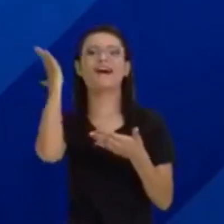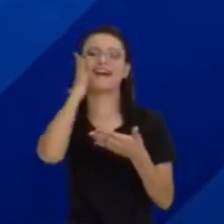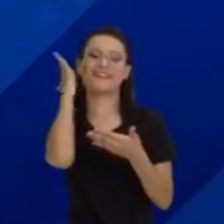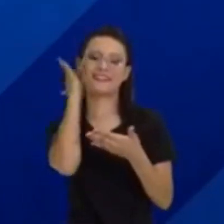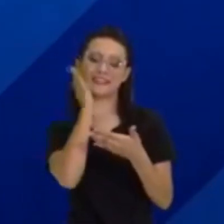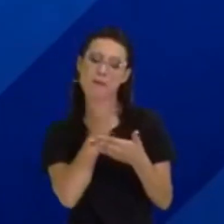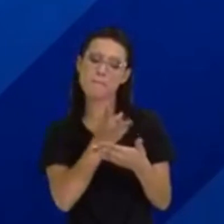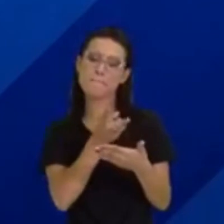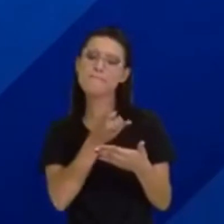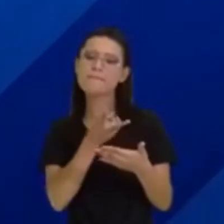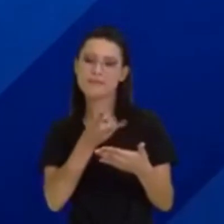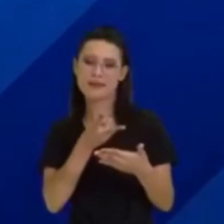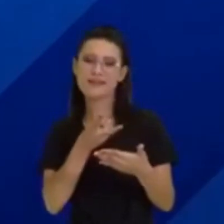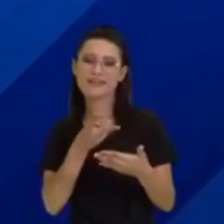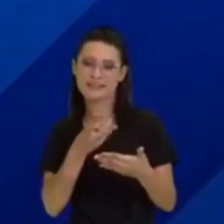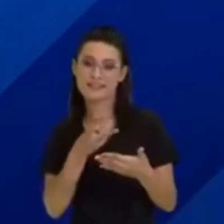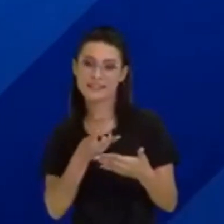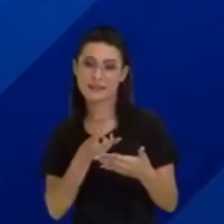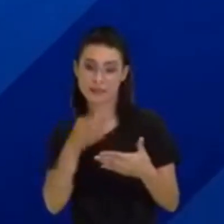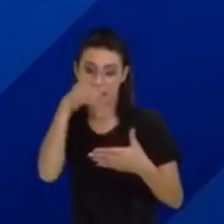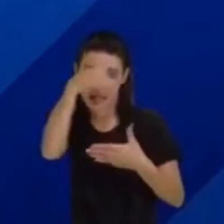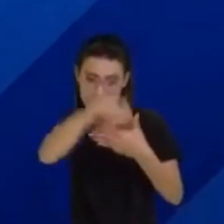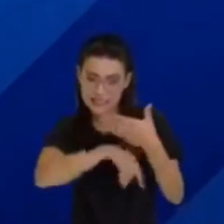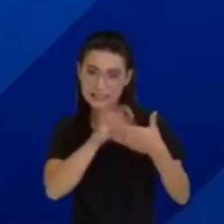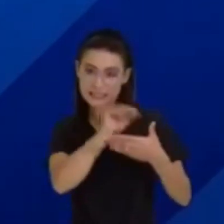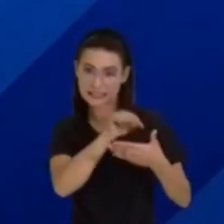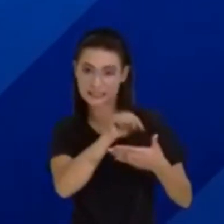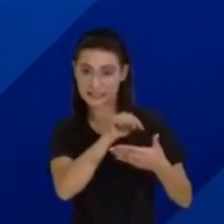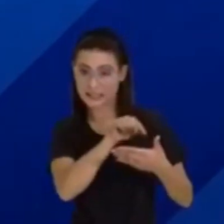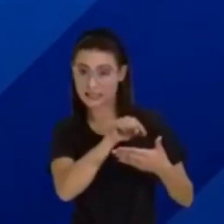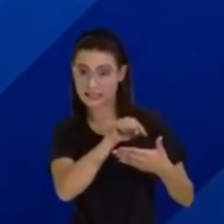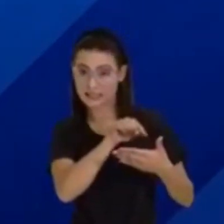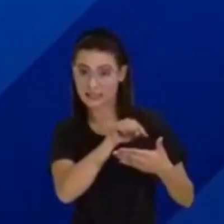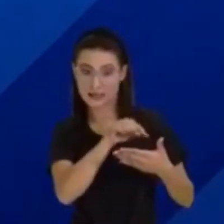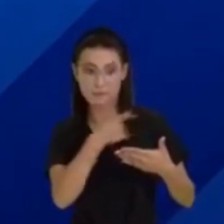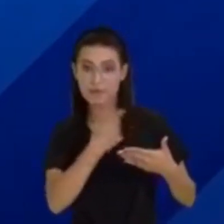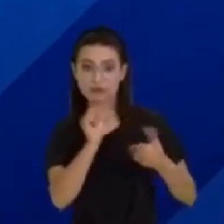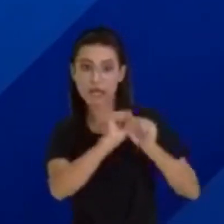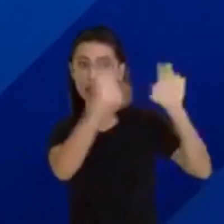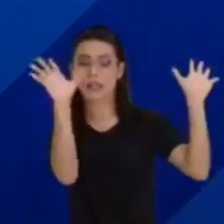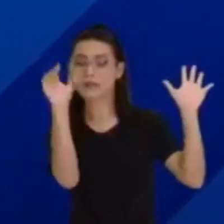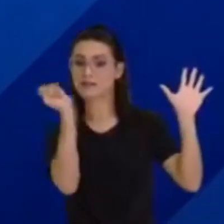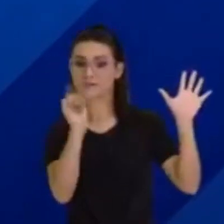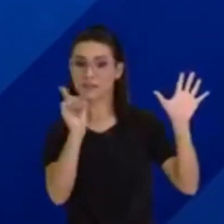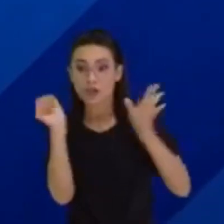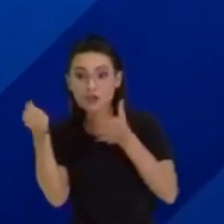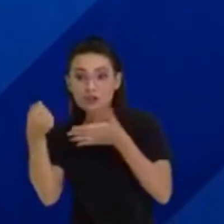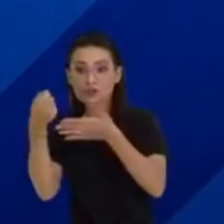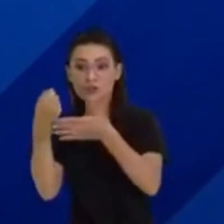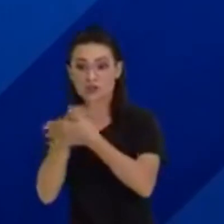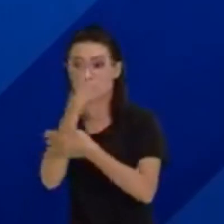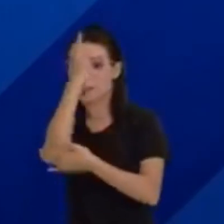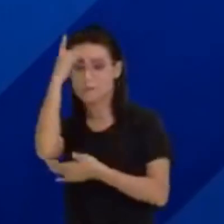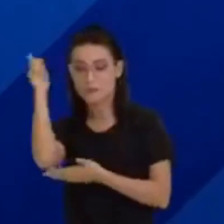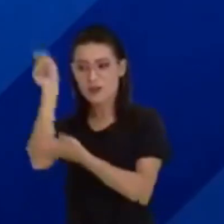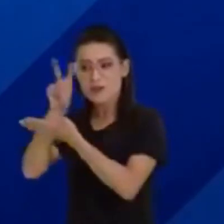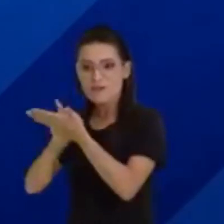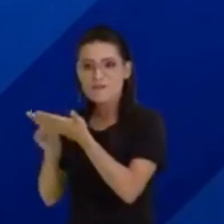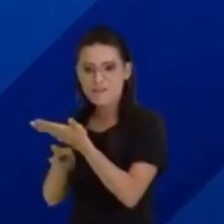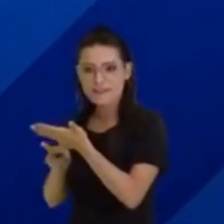ser percebida, aliás, ela está subentendida e ela pode ser percebida por quem vai ler ou